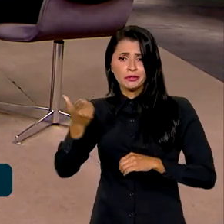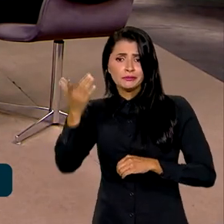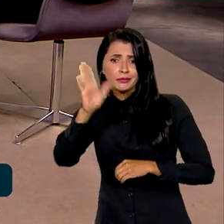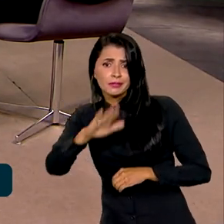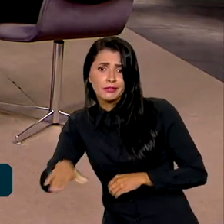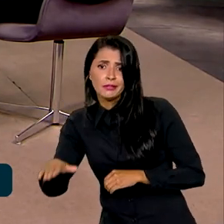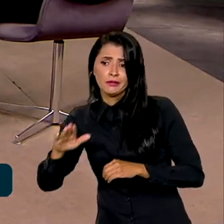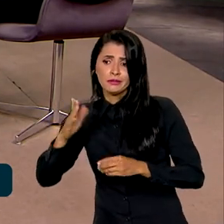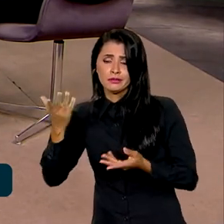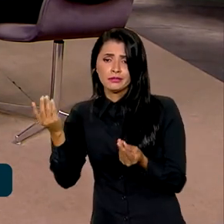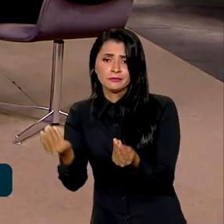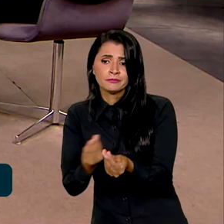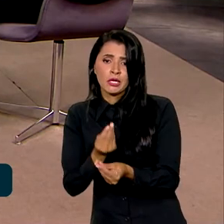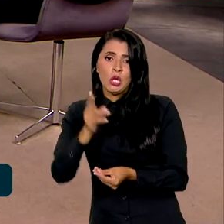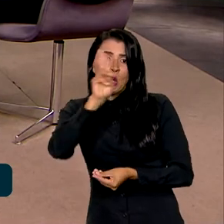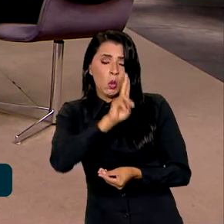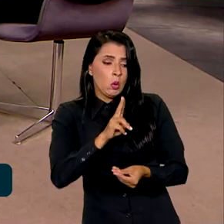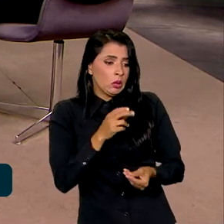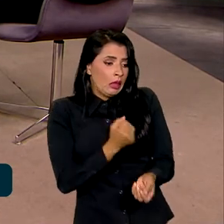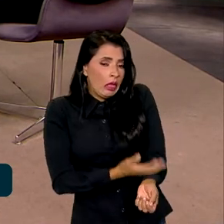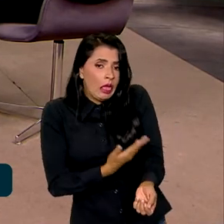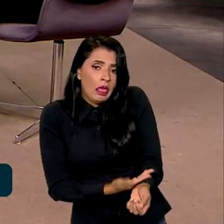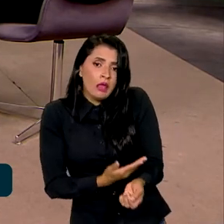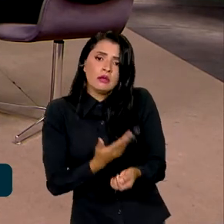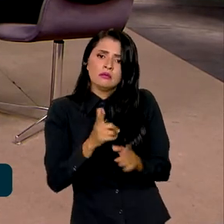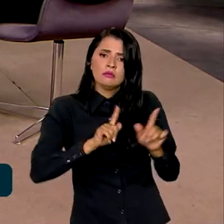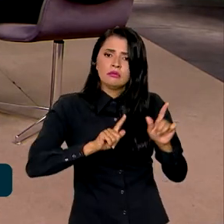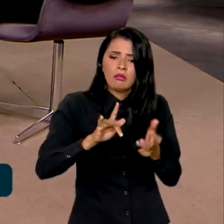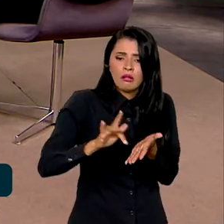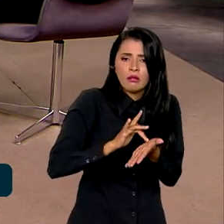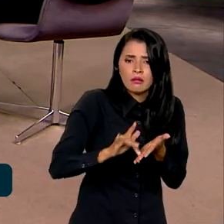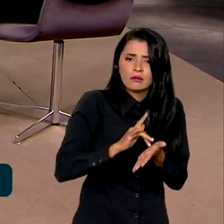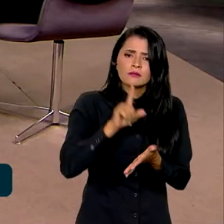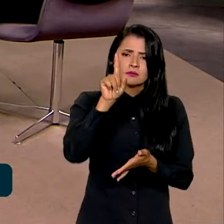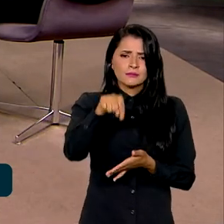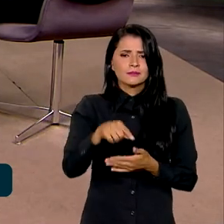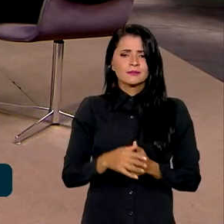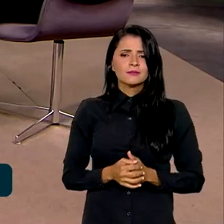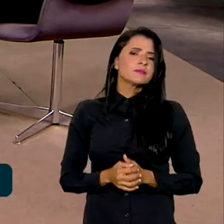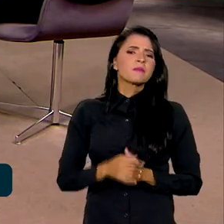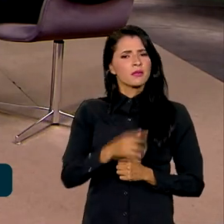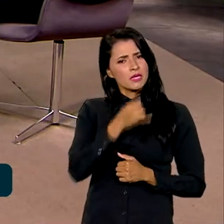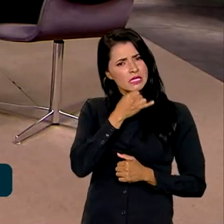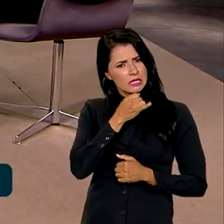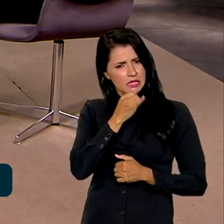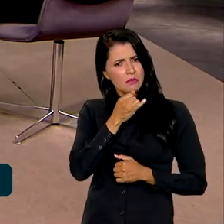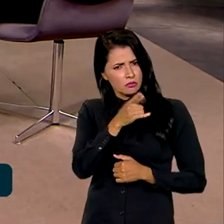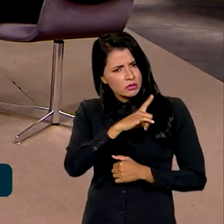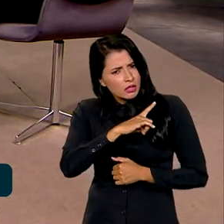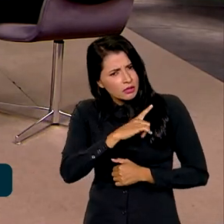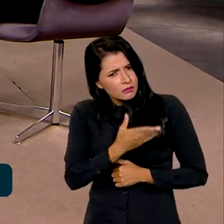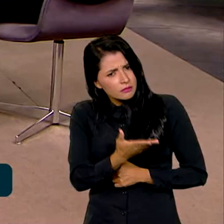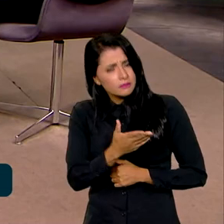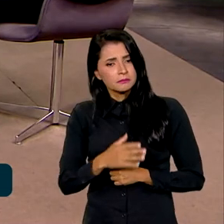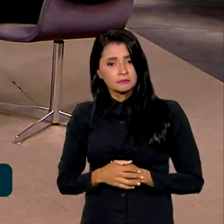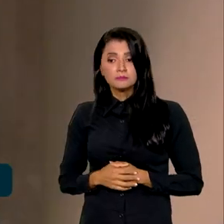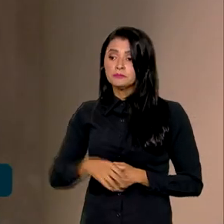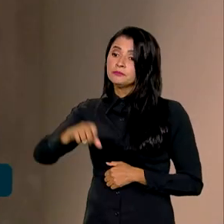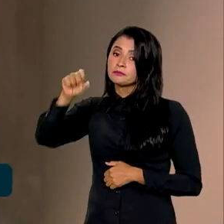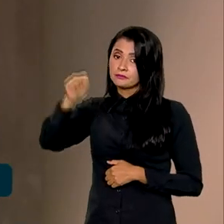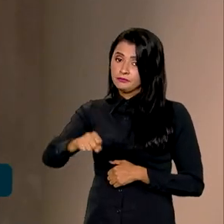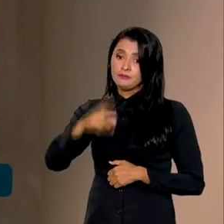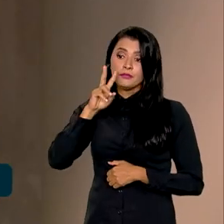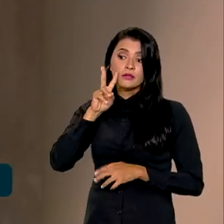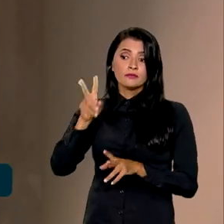pelo uso excessivo de dispositivos com telas, né? Se eu posso citar algum exemplo aí? Olha, eu acho que a gente tem visto, isso são